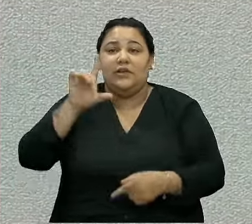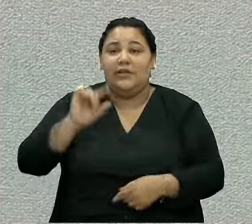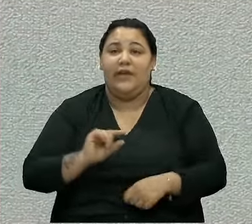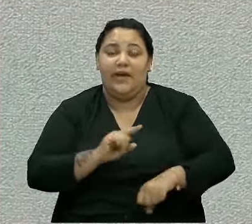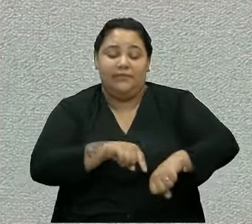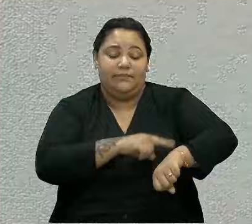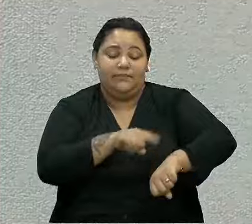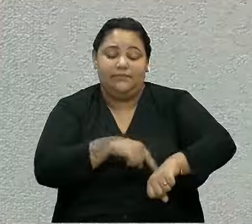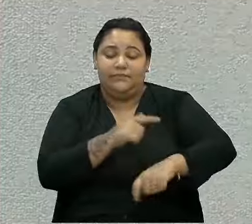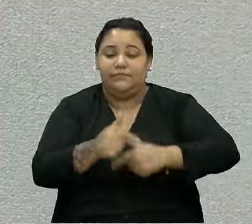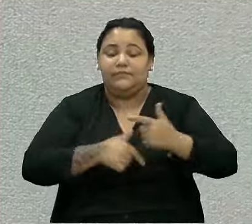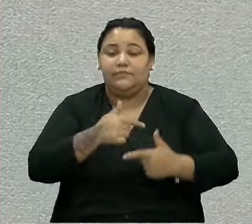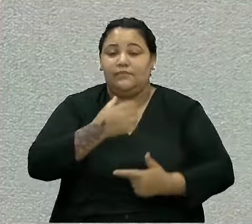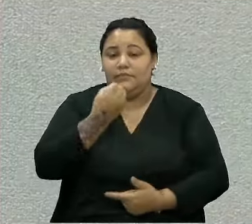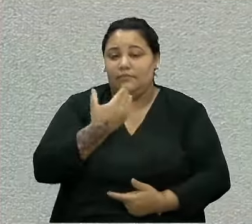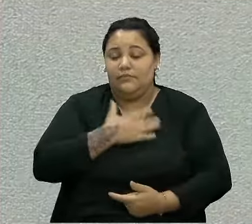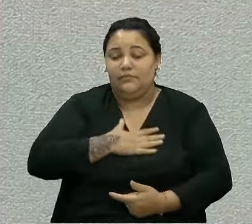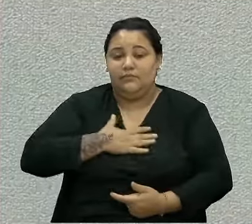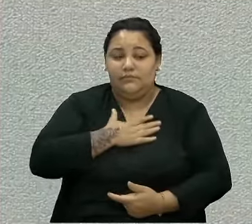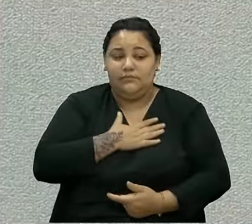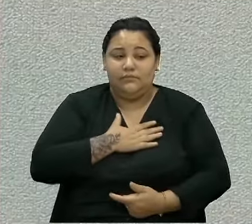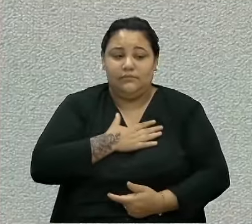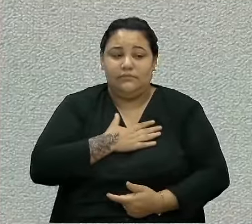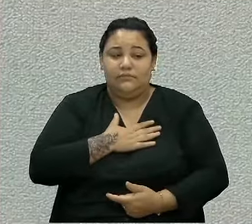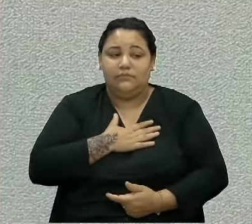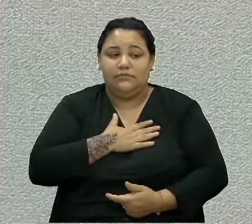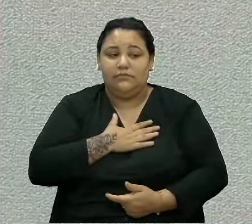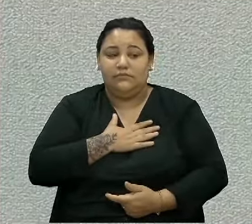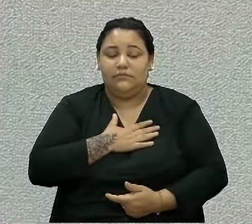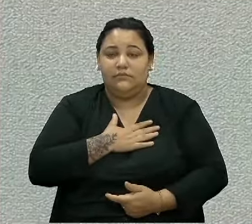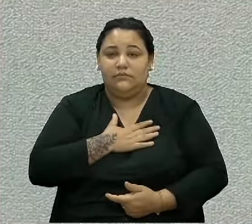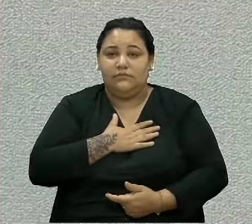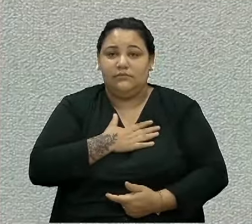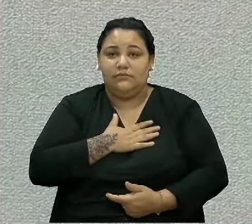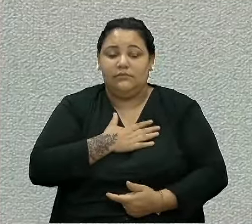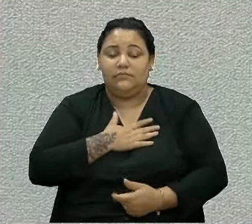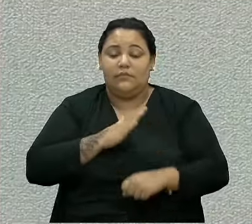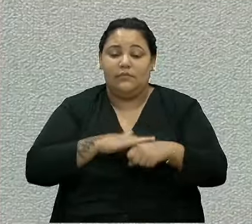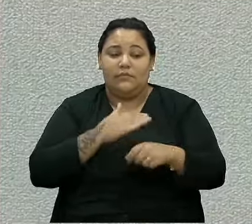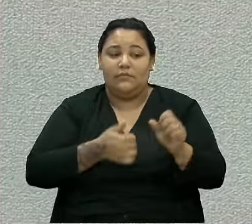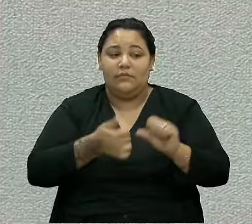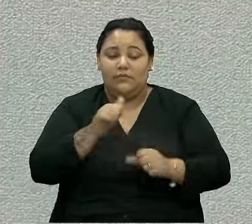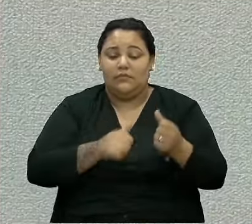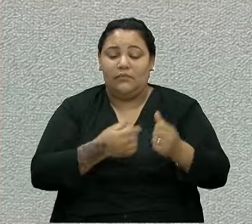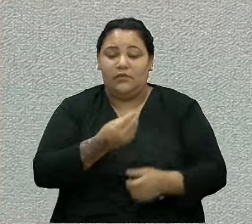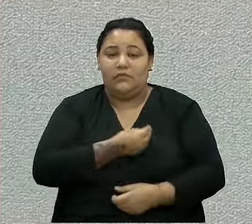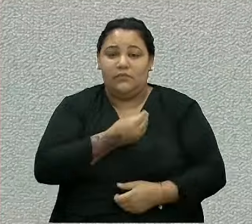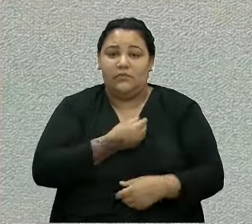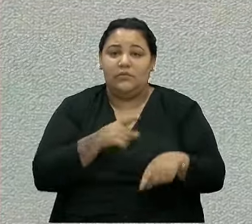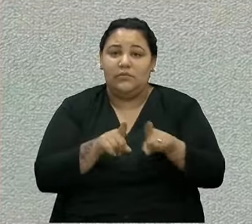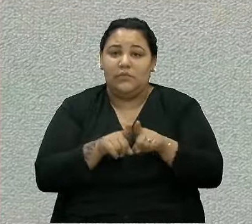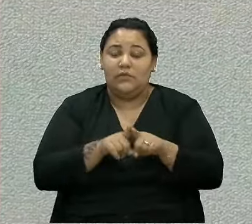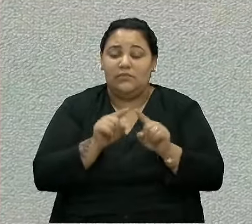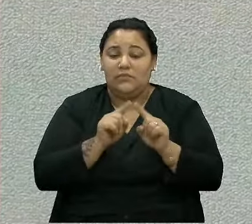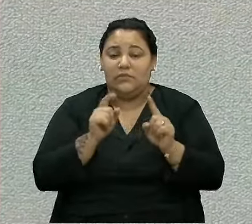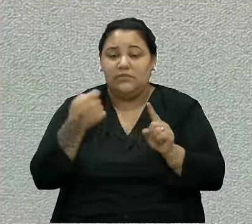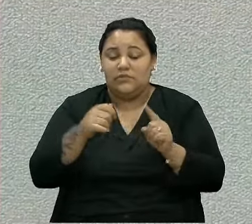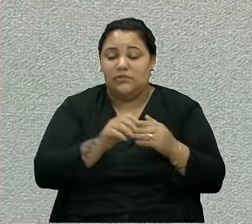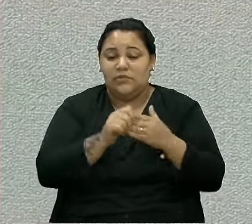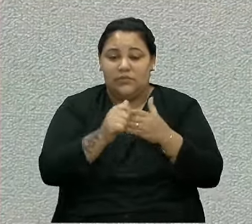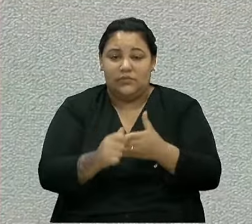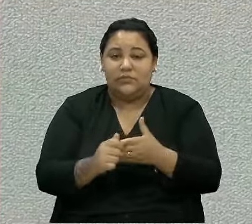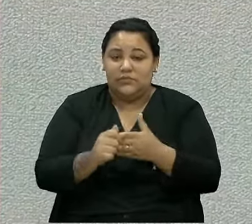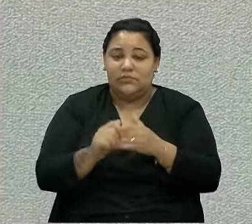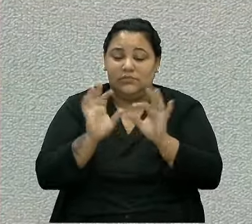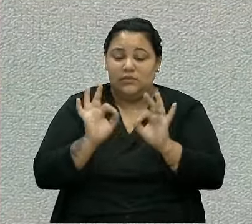pensando no bem-estar do trabalhador, em ter mais tempo e ter mais qualidade de vida, mas tem que ser acompanhado por uma série de